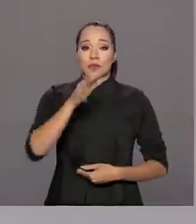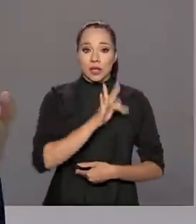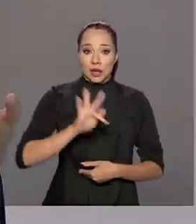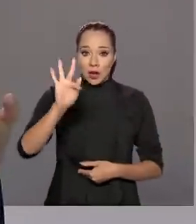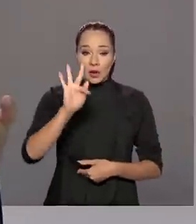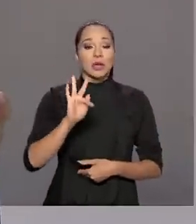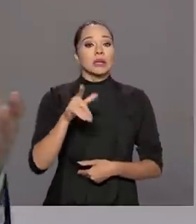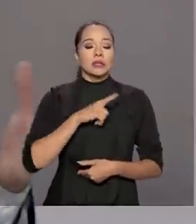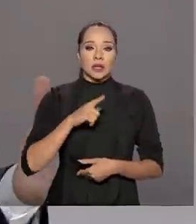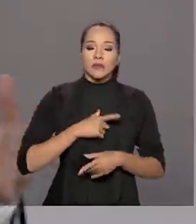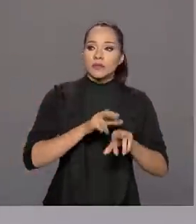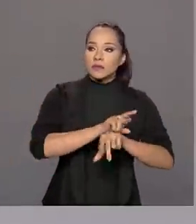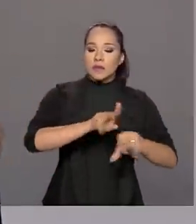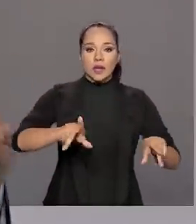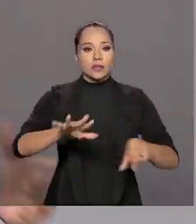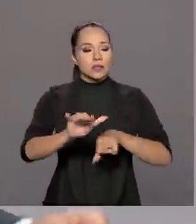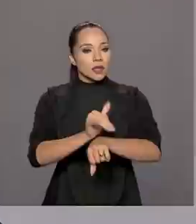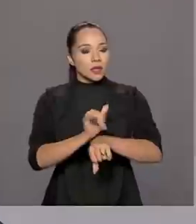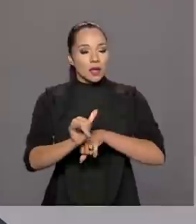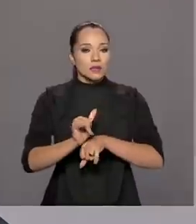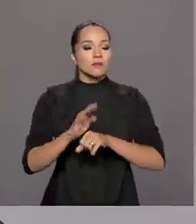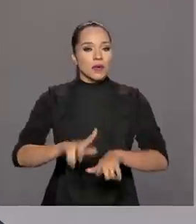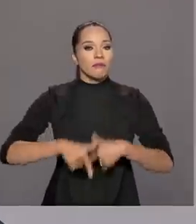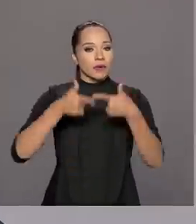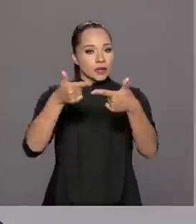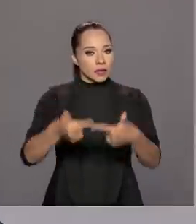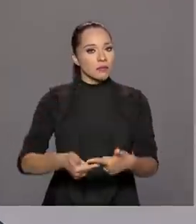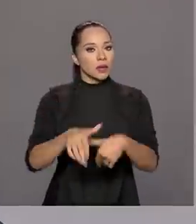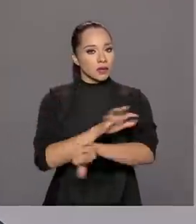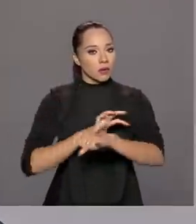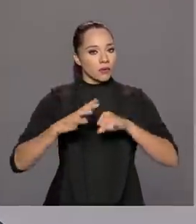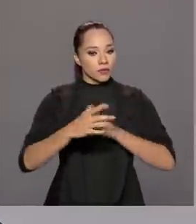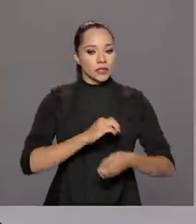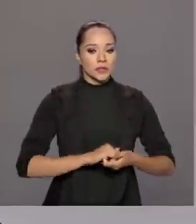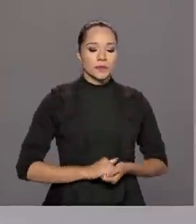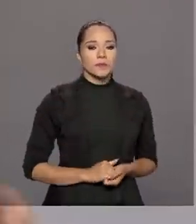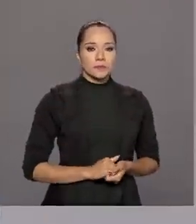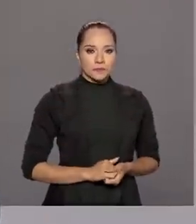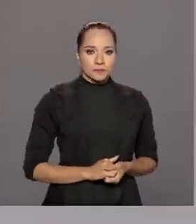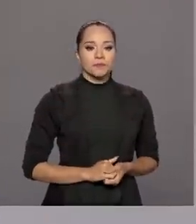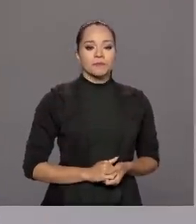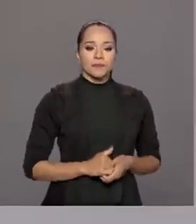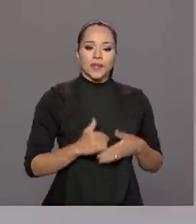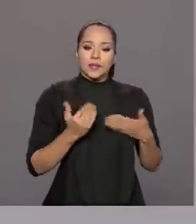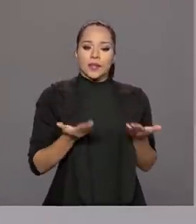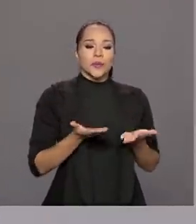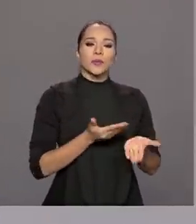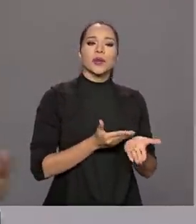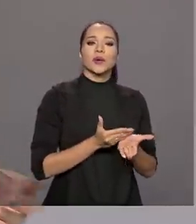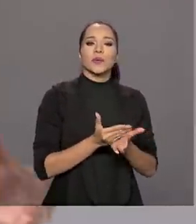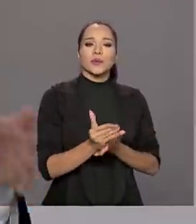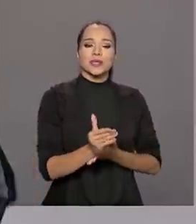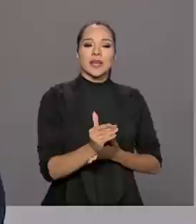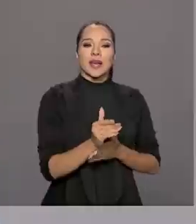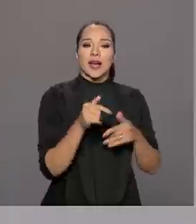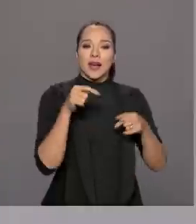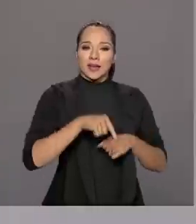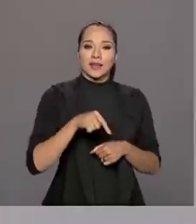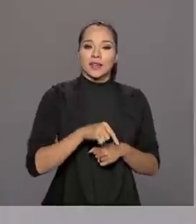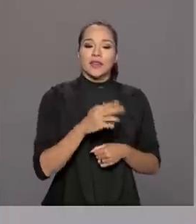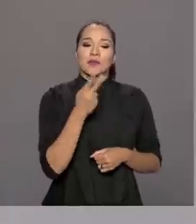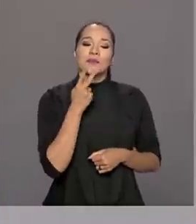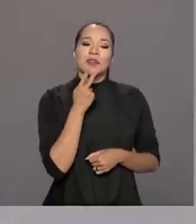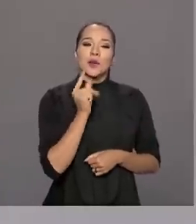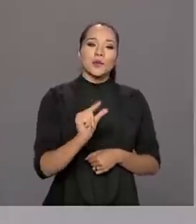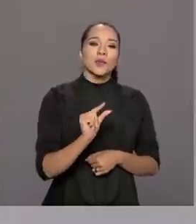mão de uma série de iniciativas para o enfrentamento à Covid-19. Para a gente começar o nosso programa, vamos